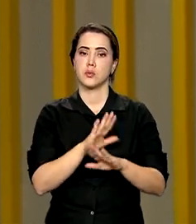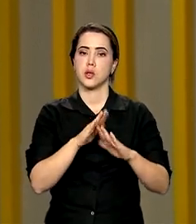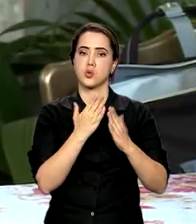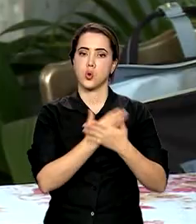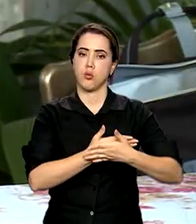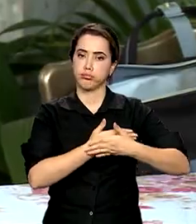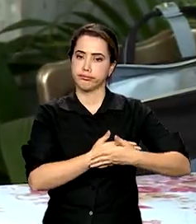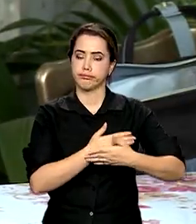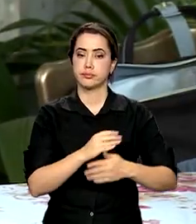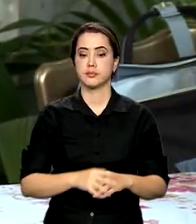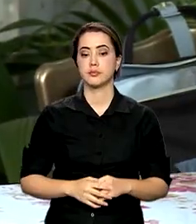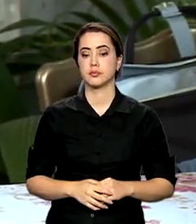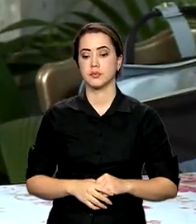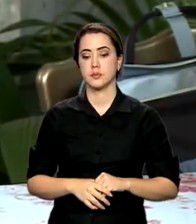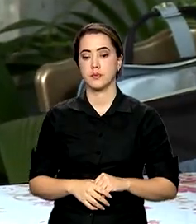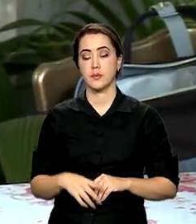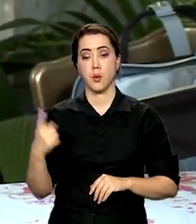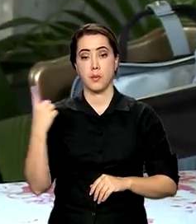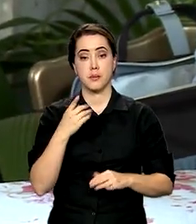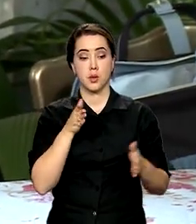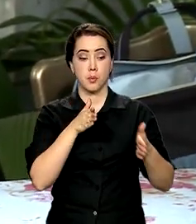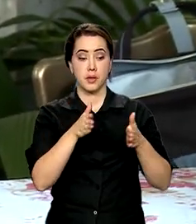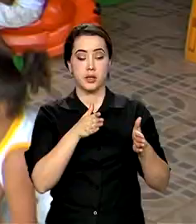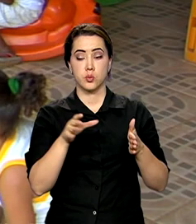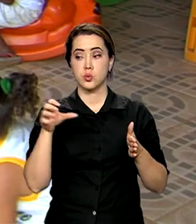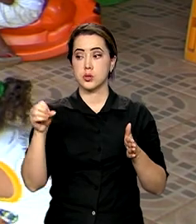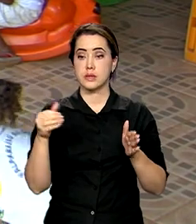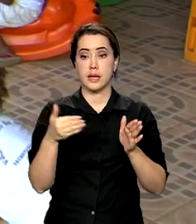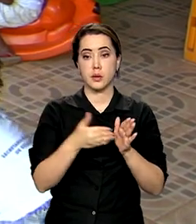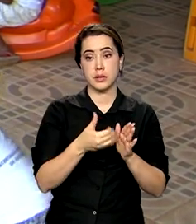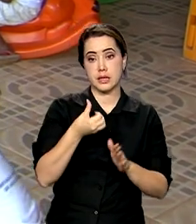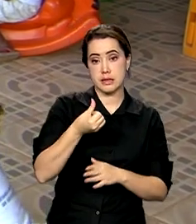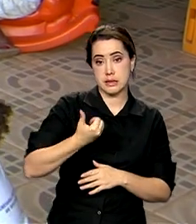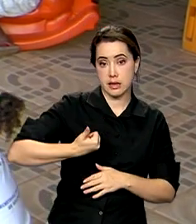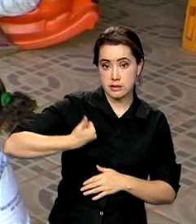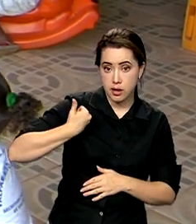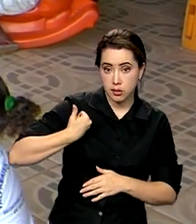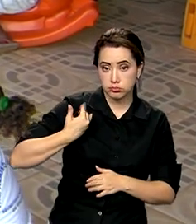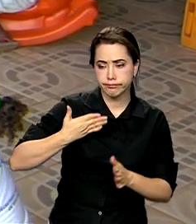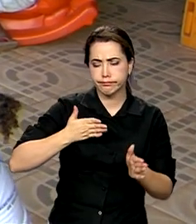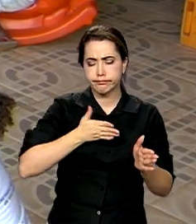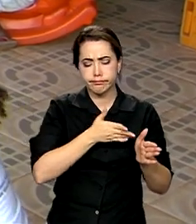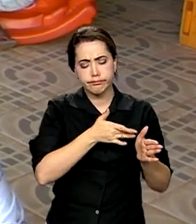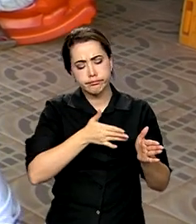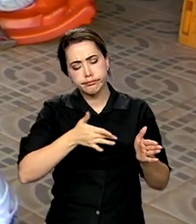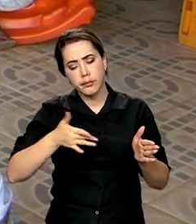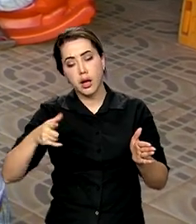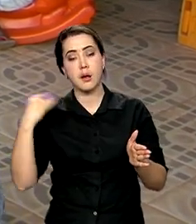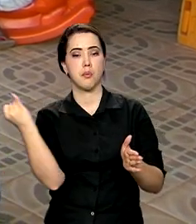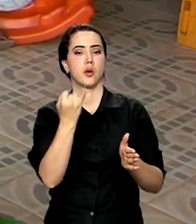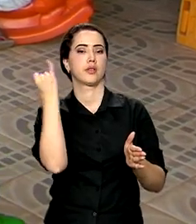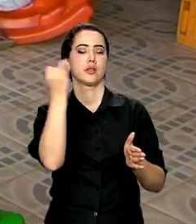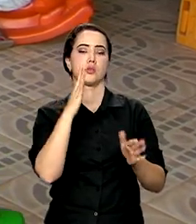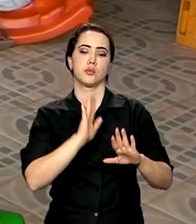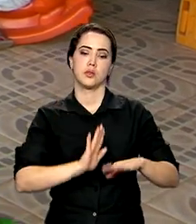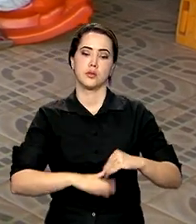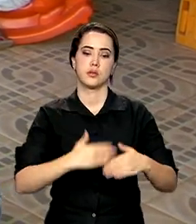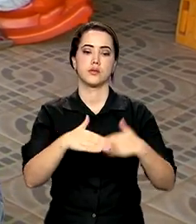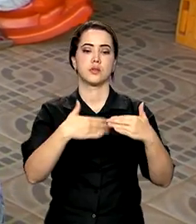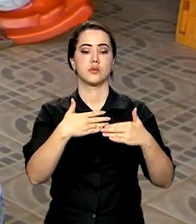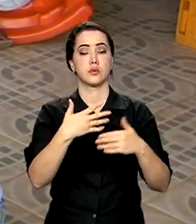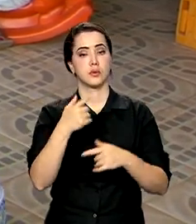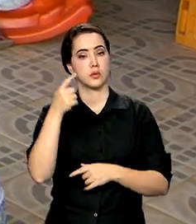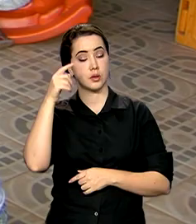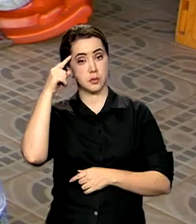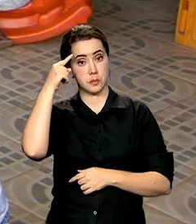A primeira infância de 0 a 6 anos é um período fundamental para o desenvolvimento